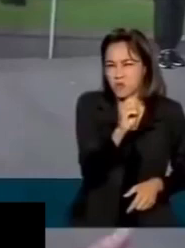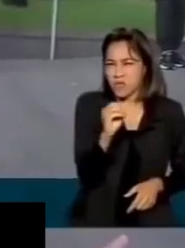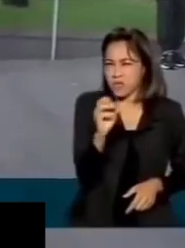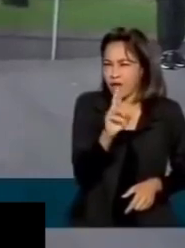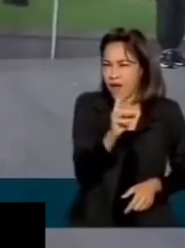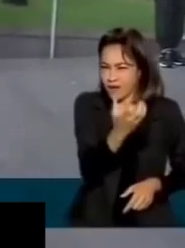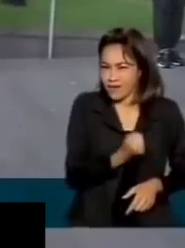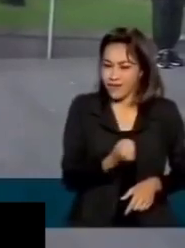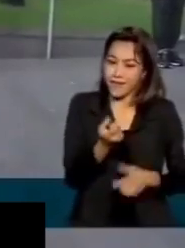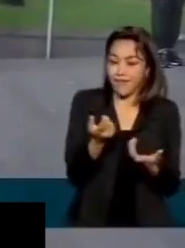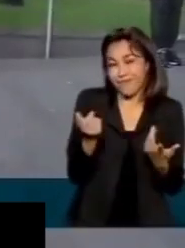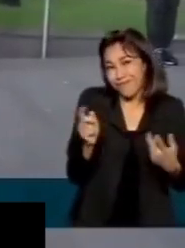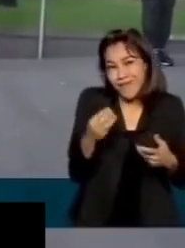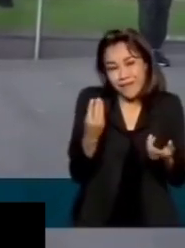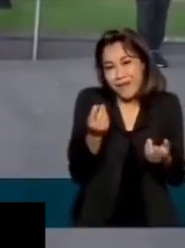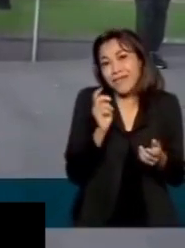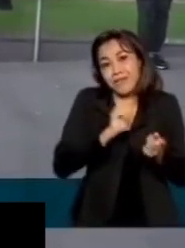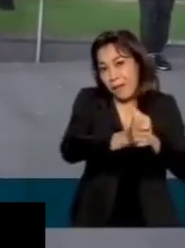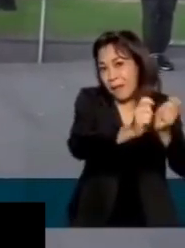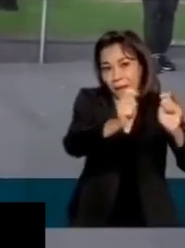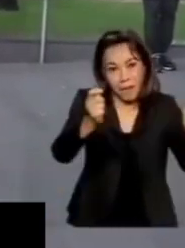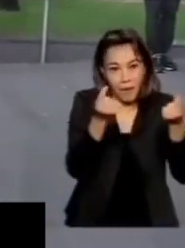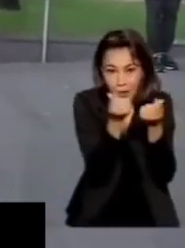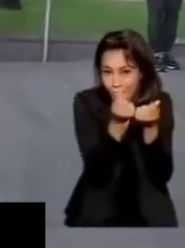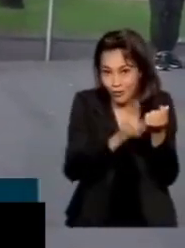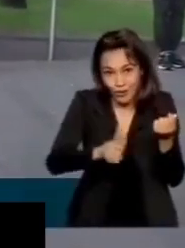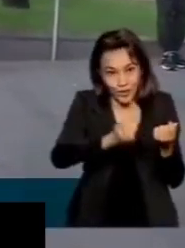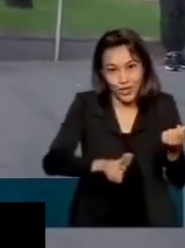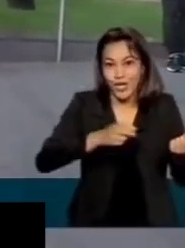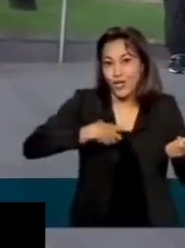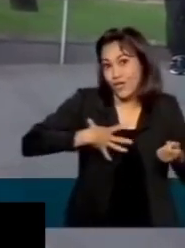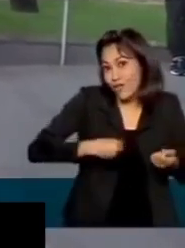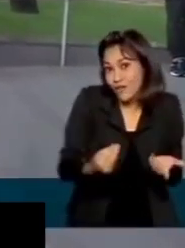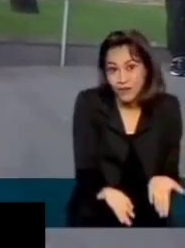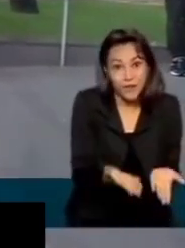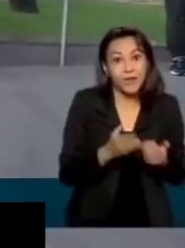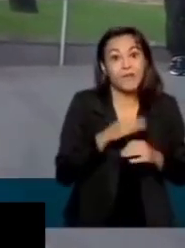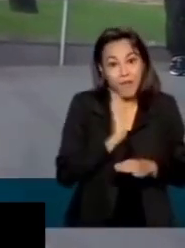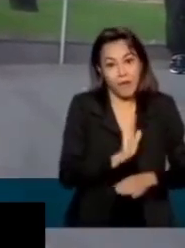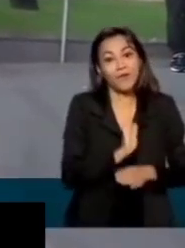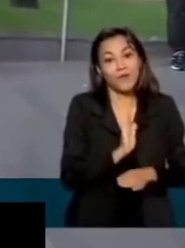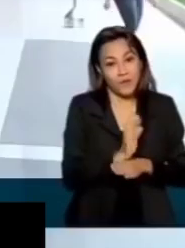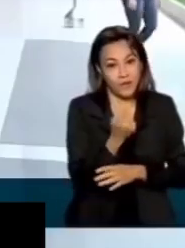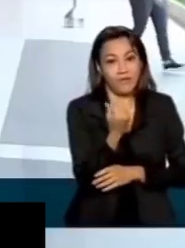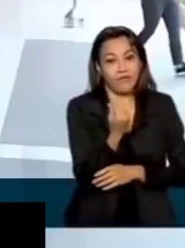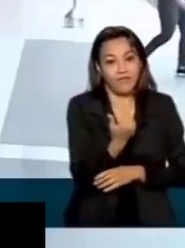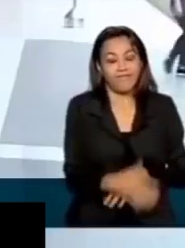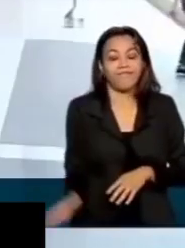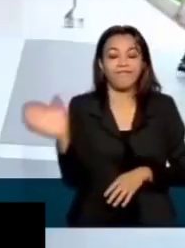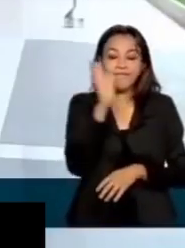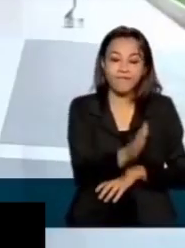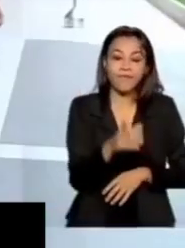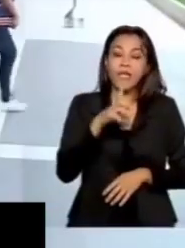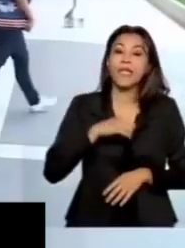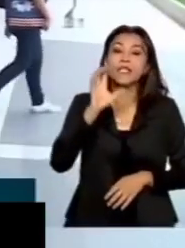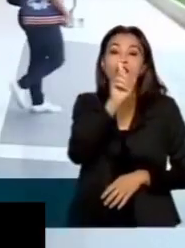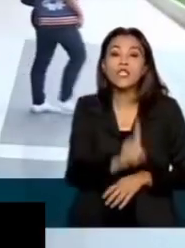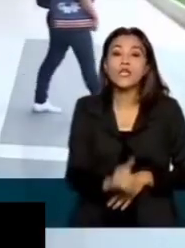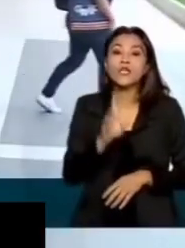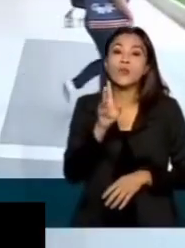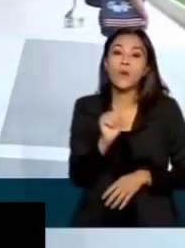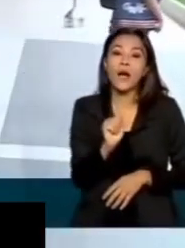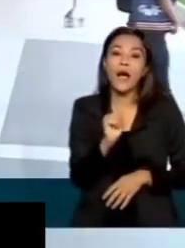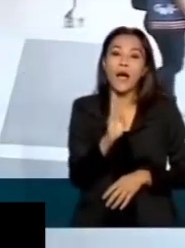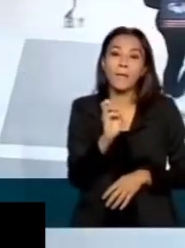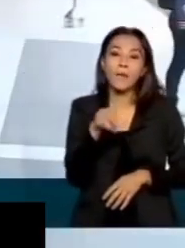Não dá para fazer muito, mas tem conta para pagar, tem filho, então assim, dá para ajudar em alguma coisinha. Tem direito ao abono salarial quem